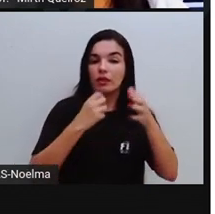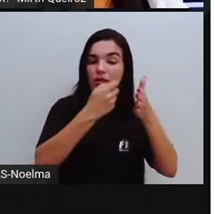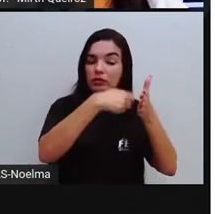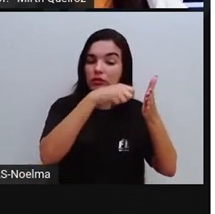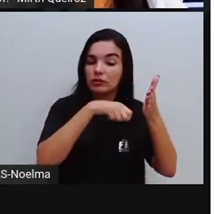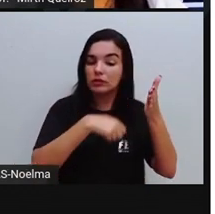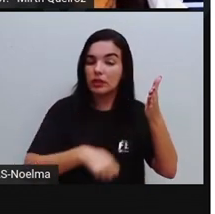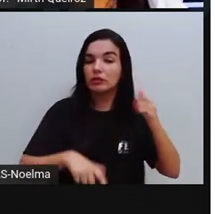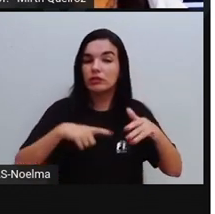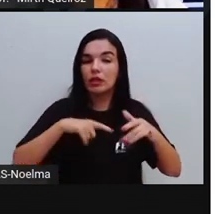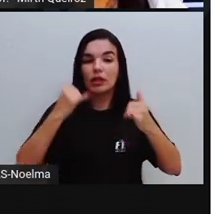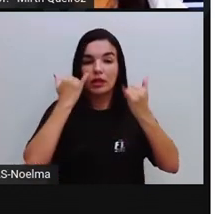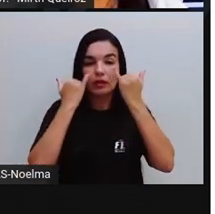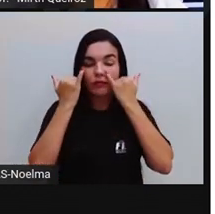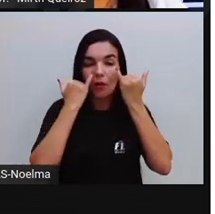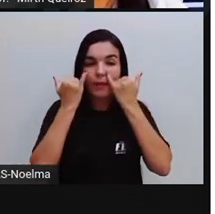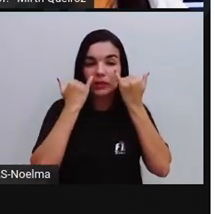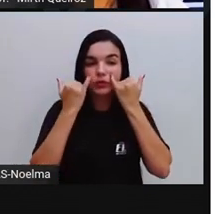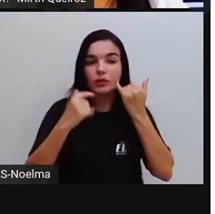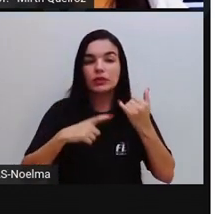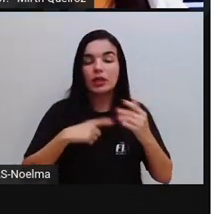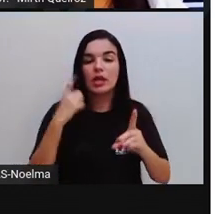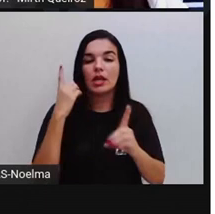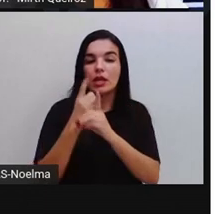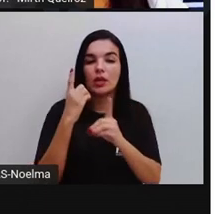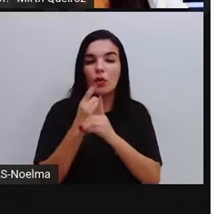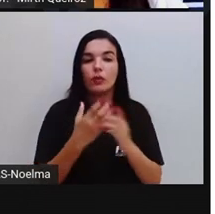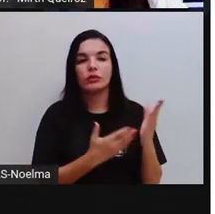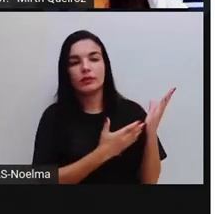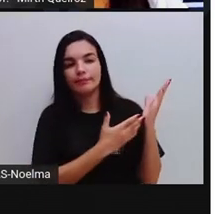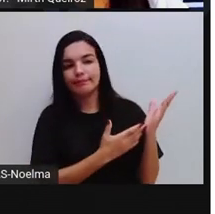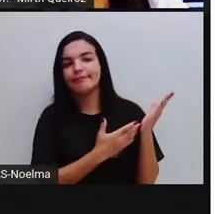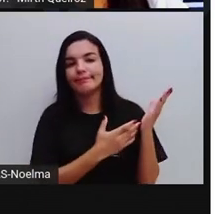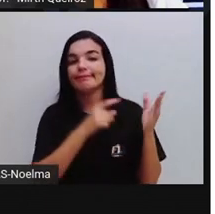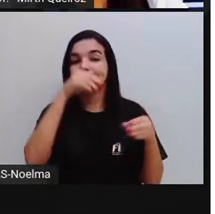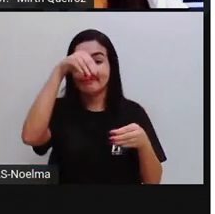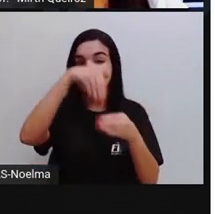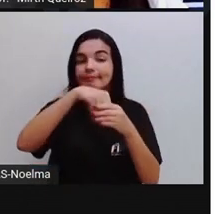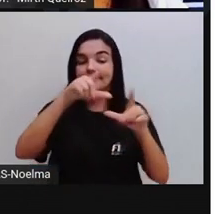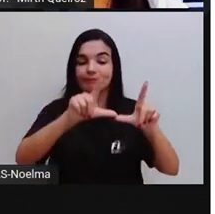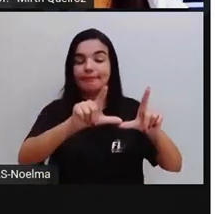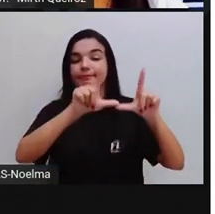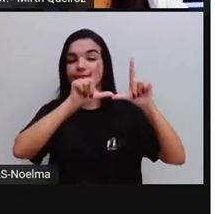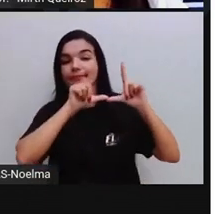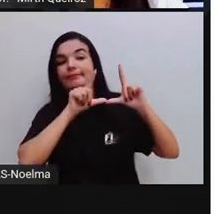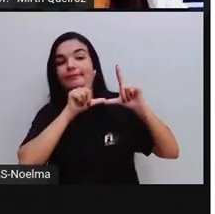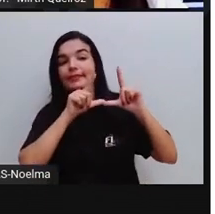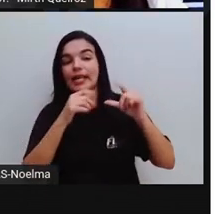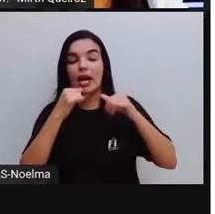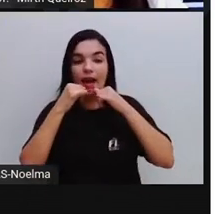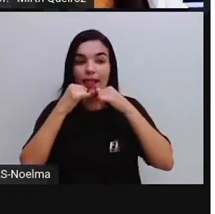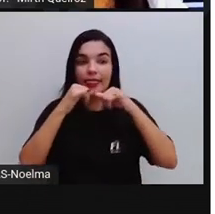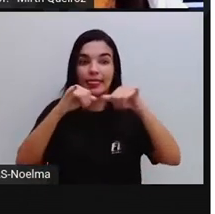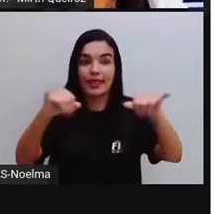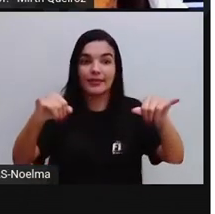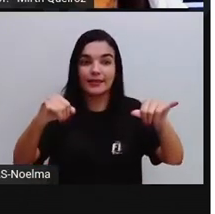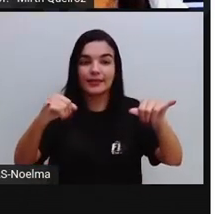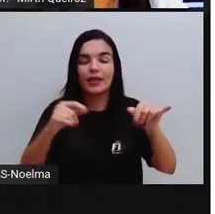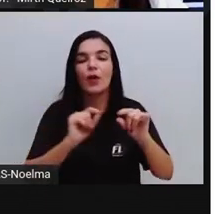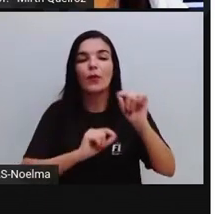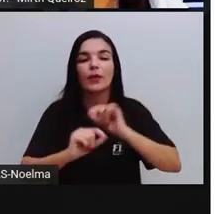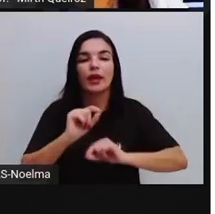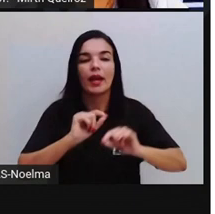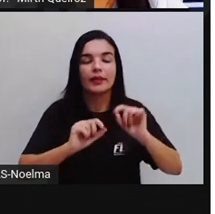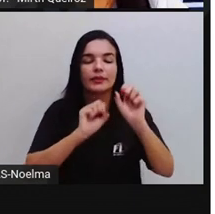informações que a gente encontra aí nesse anúncio publicitário de campanha, né? E a intencionalidade aí é tentar